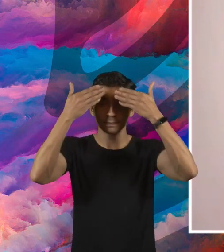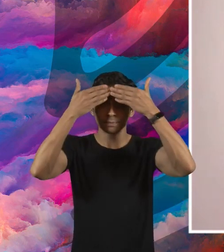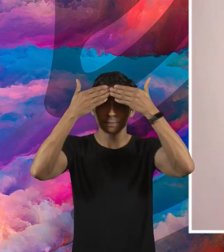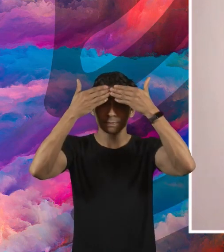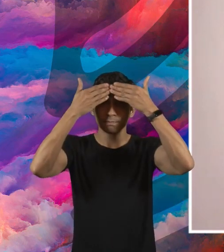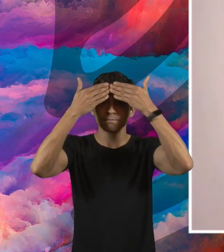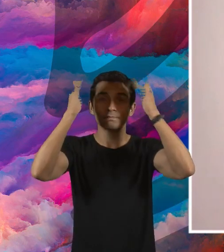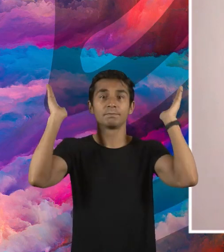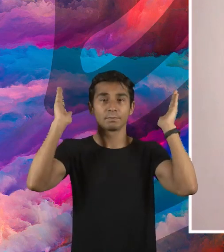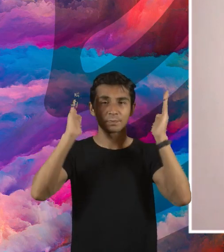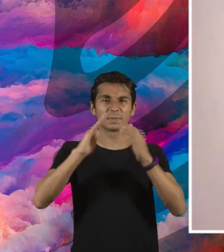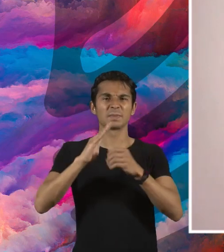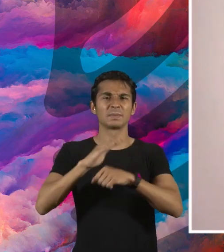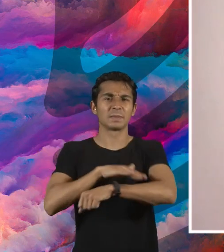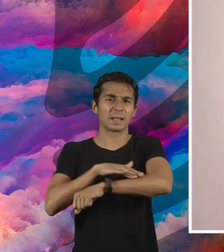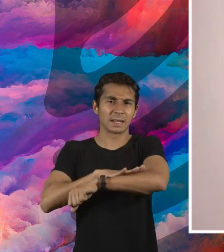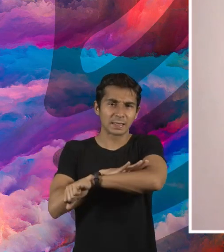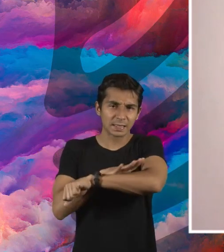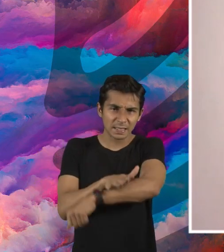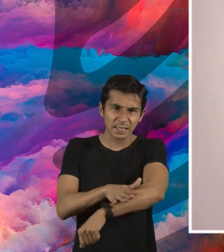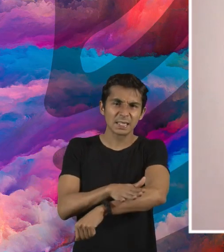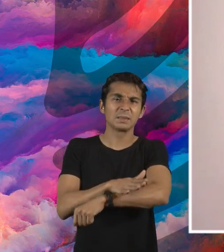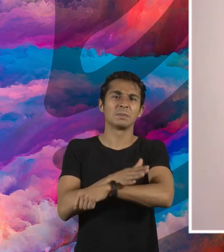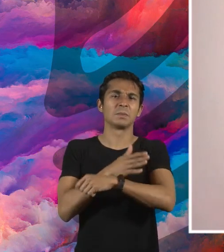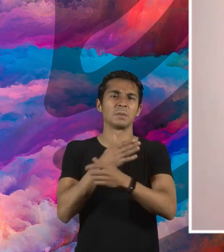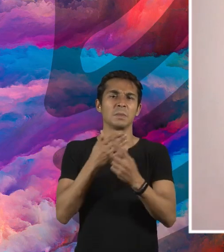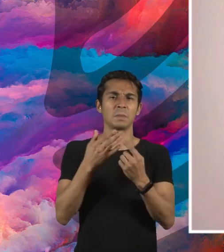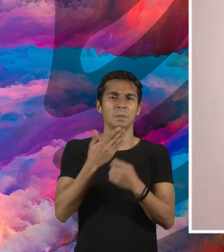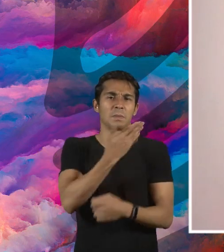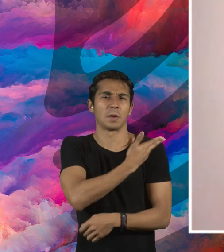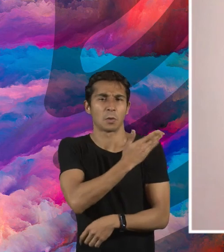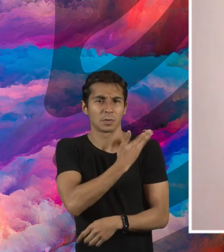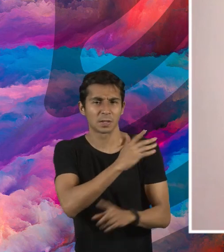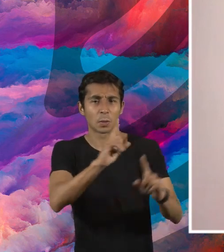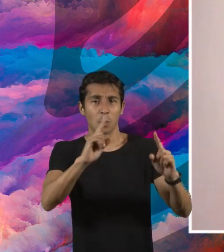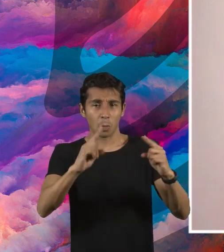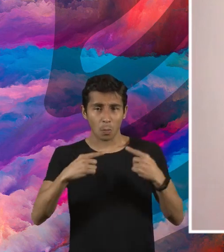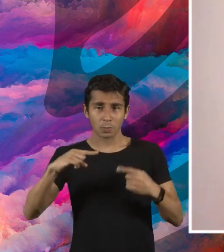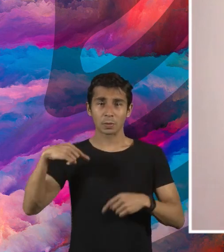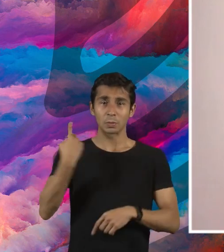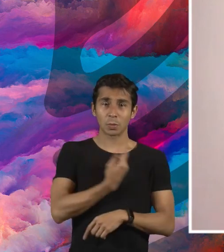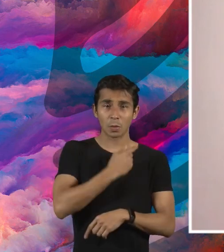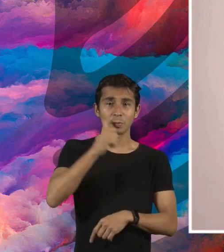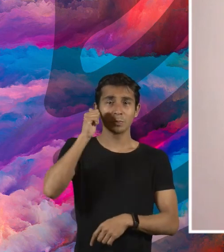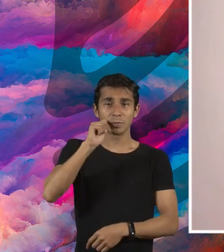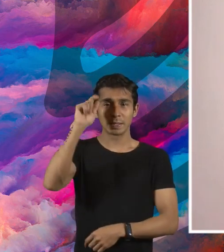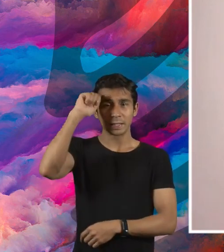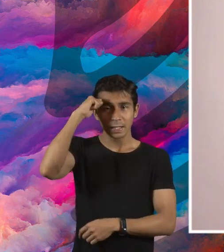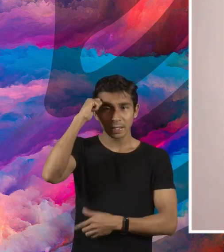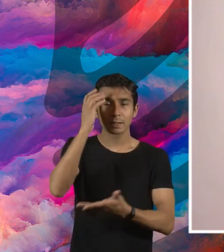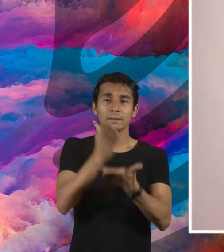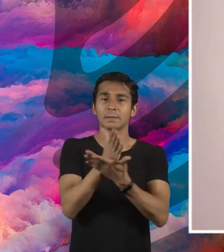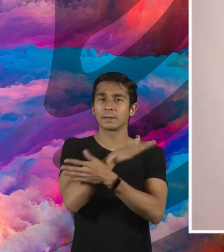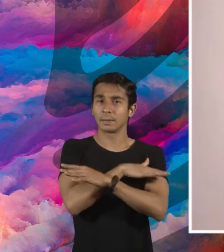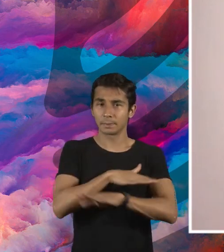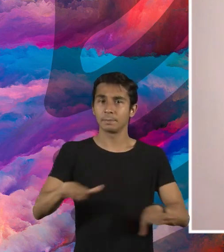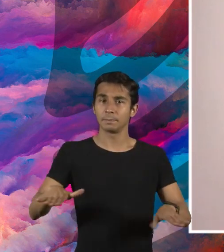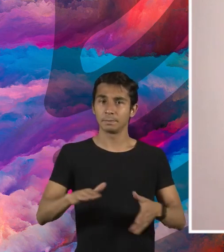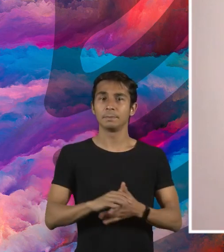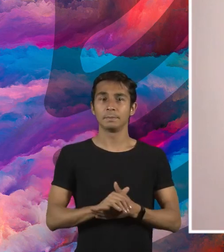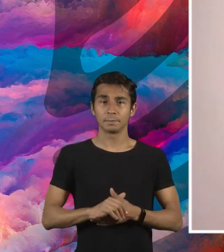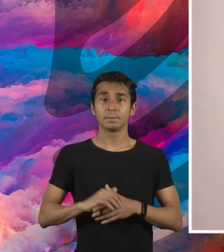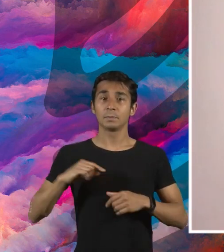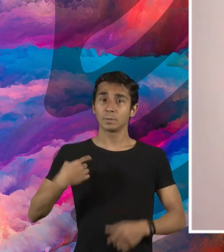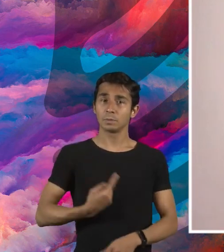racismo, esse preconceito contra nós, enfim, principalmente as mulheres negras, né? E que a gente tem